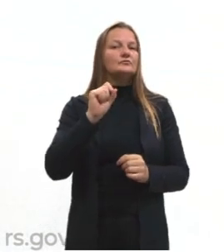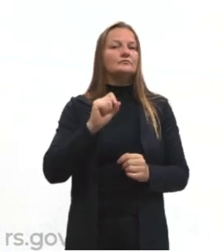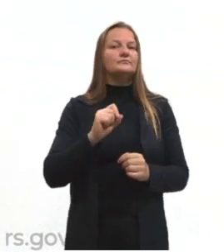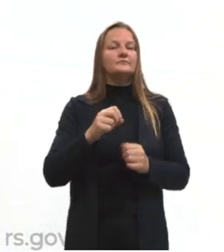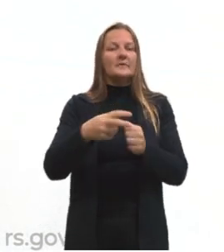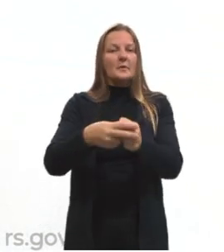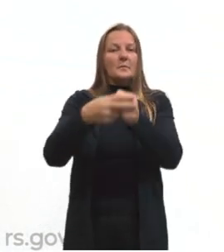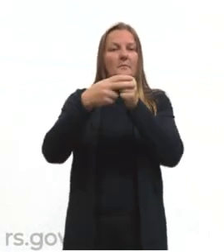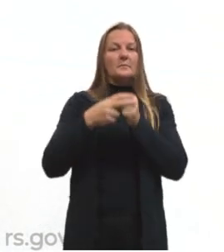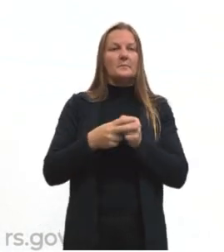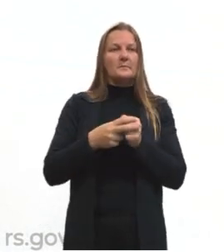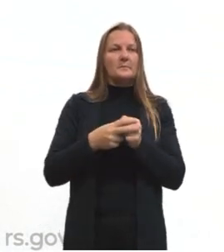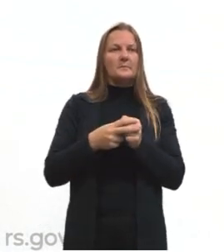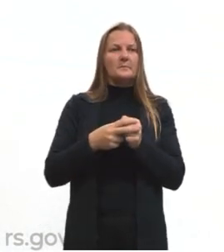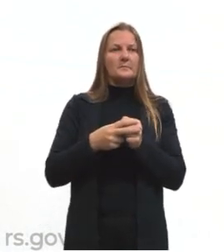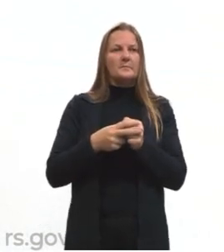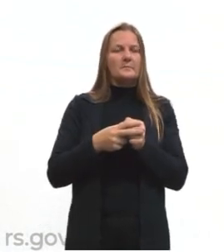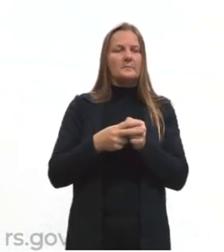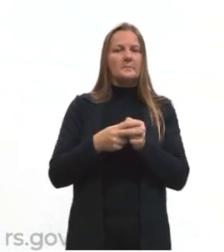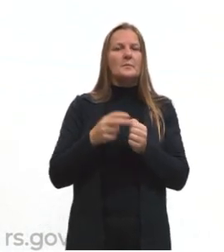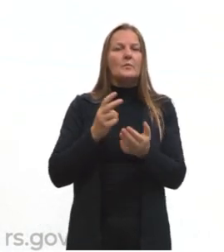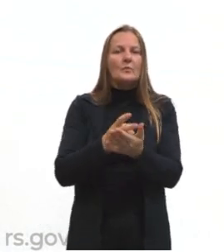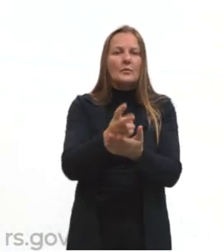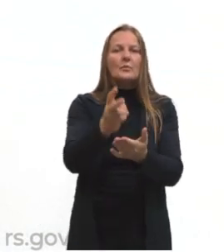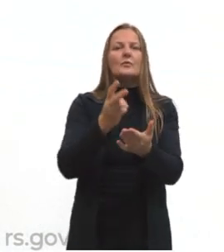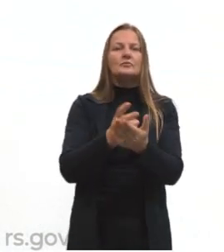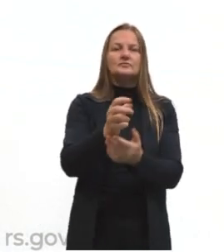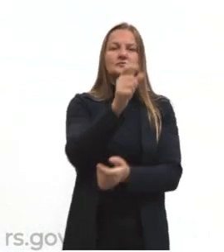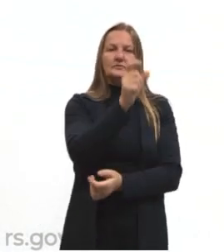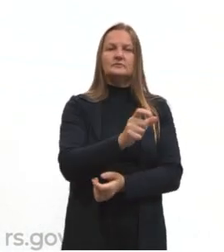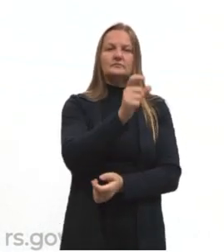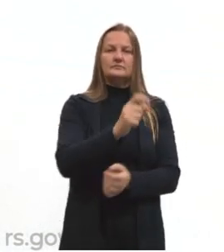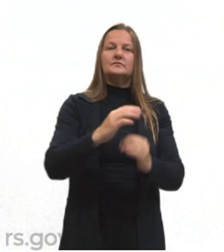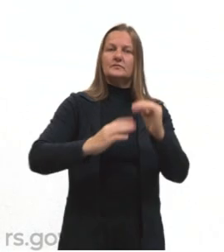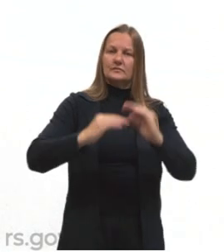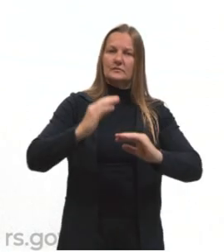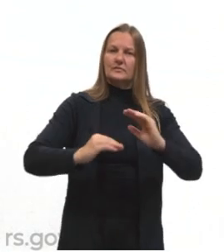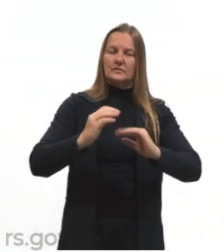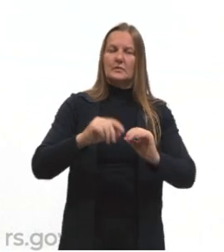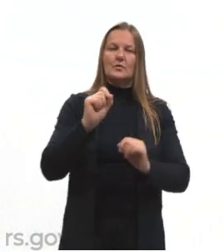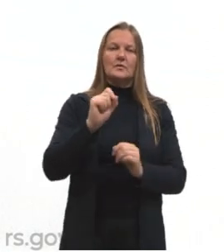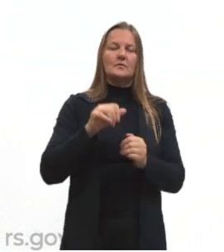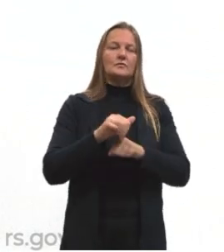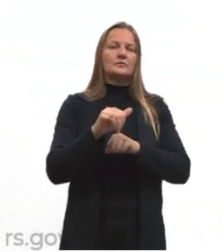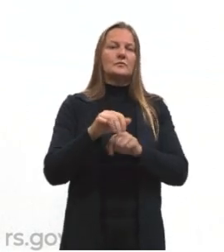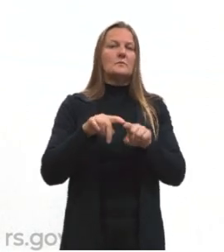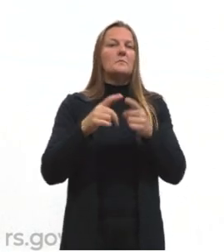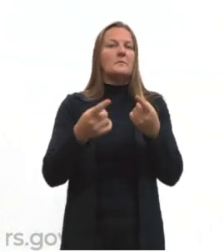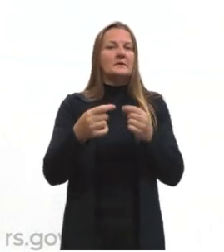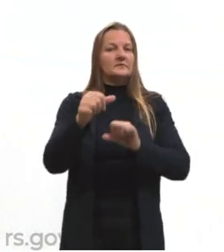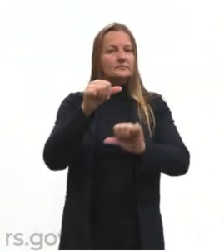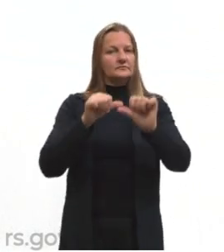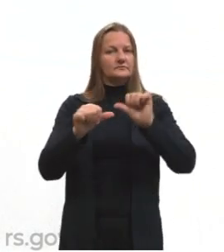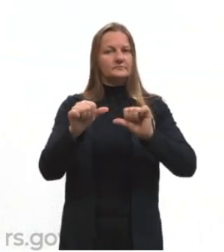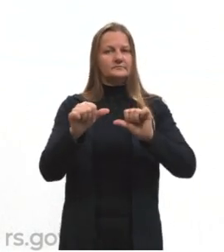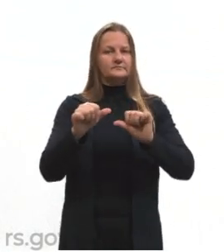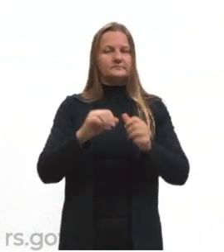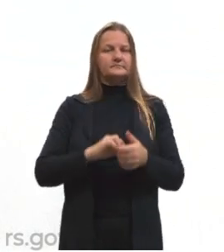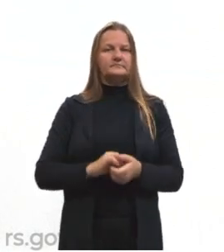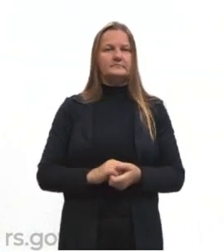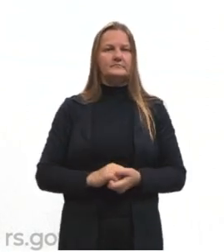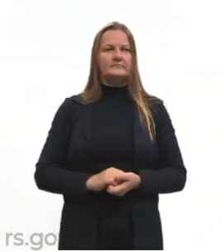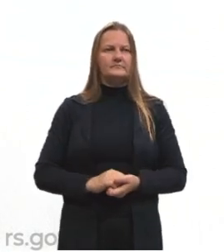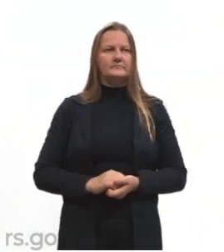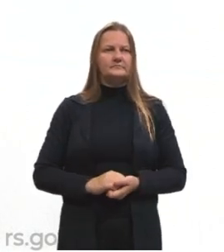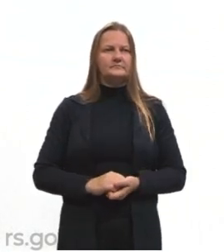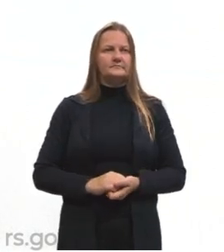passiva, a gente continua tendo alguém que age para que a ação aconteça. A gente age para que aquela ação